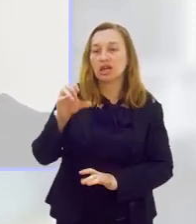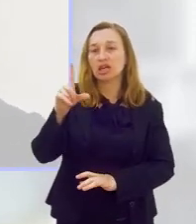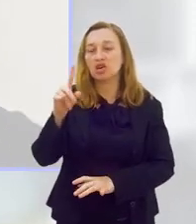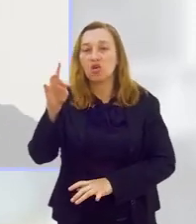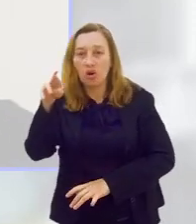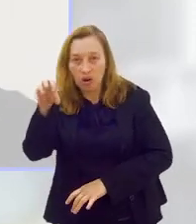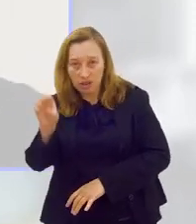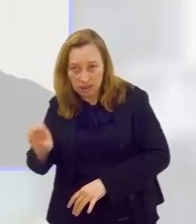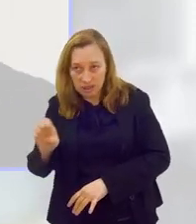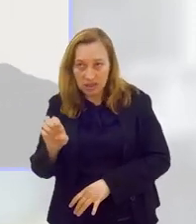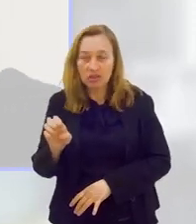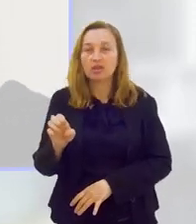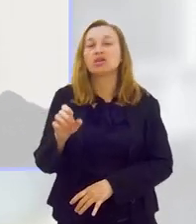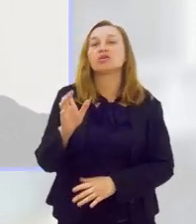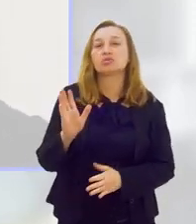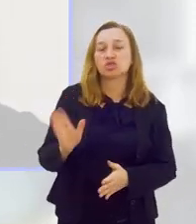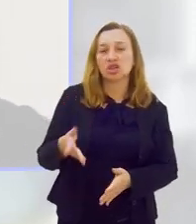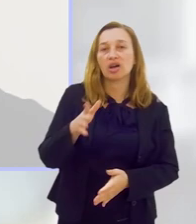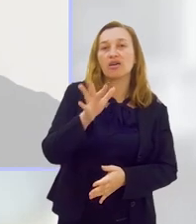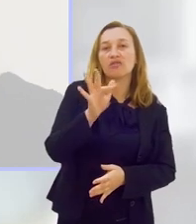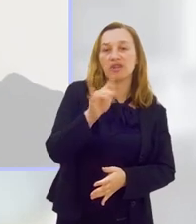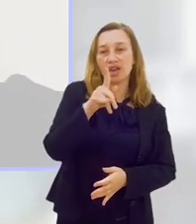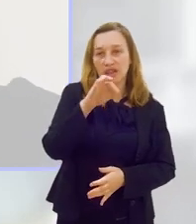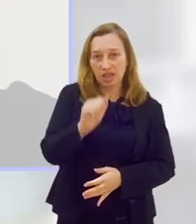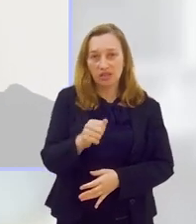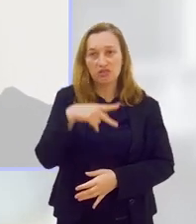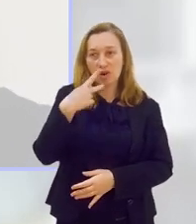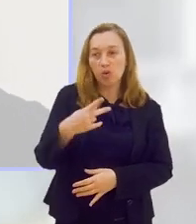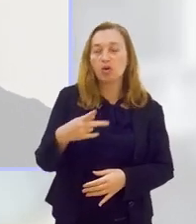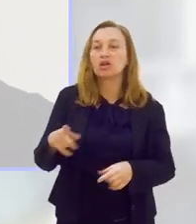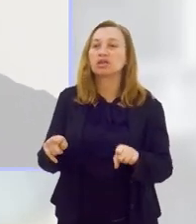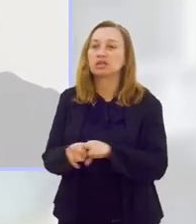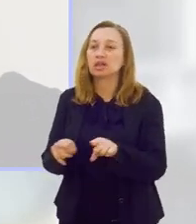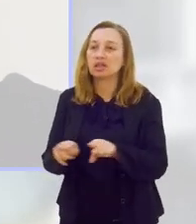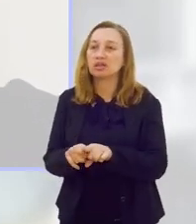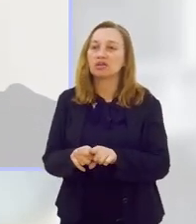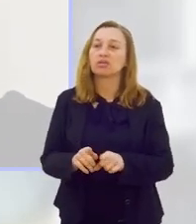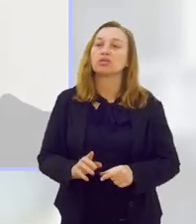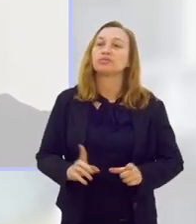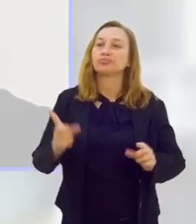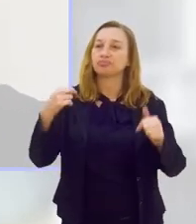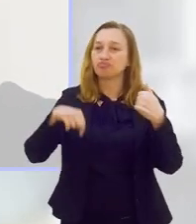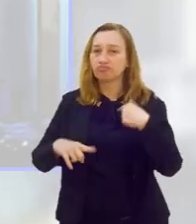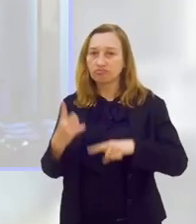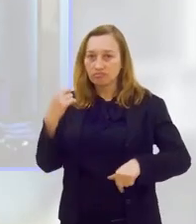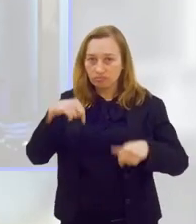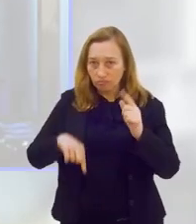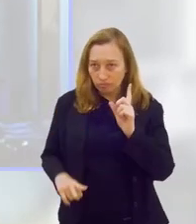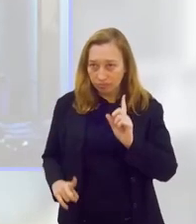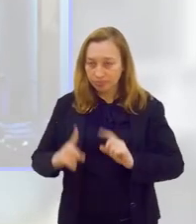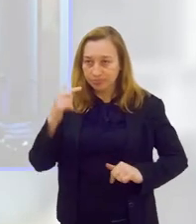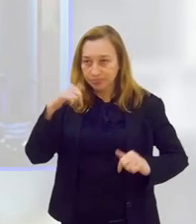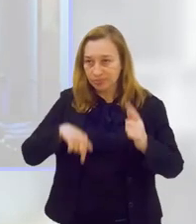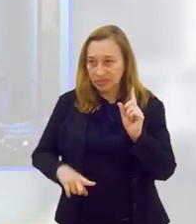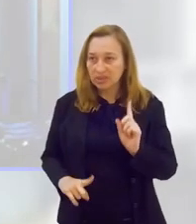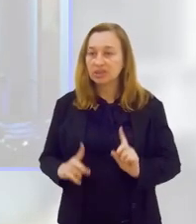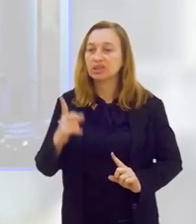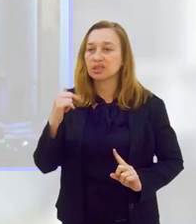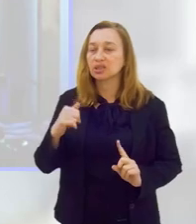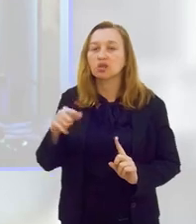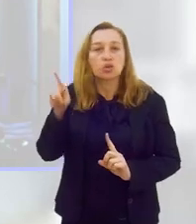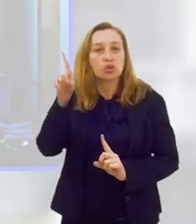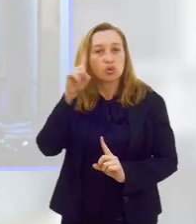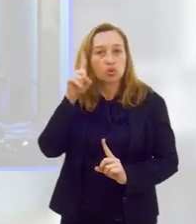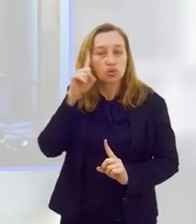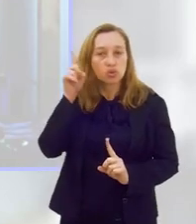funcionabilidade, tá? Do seu dia a dia. Você fica uma pessoa